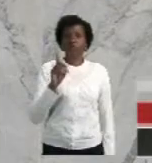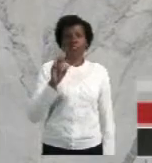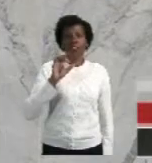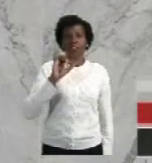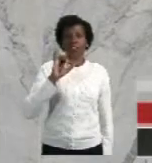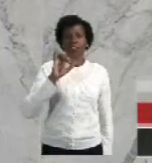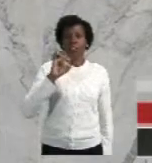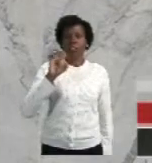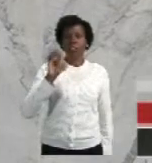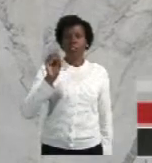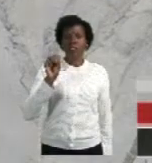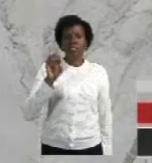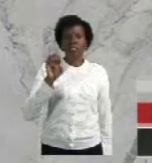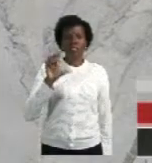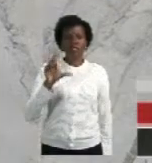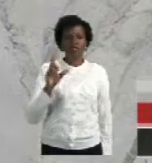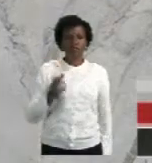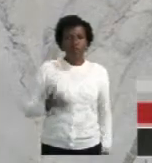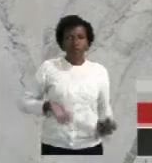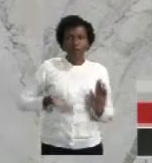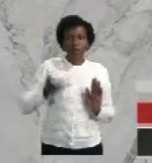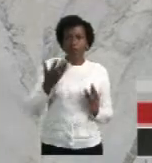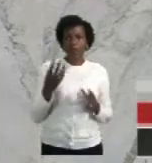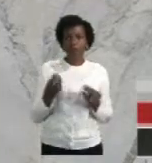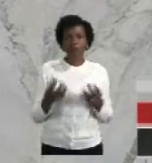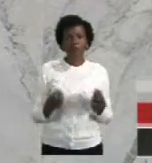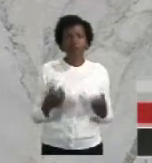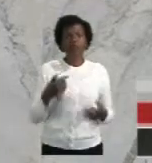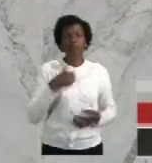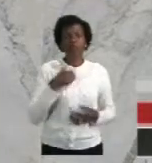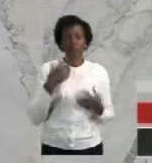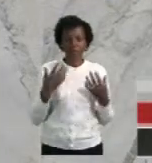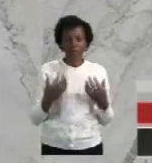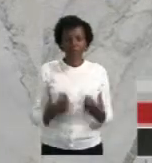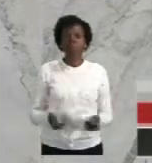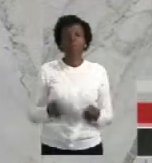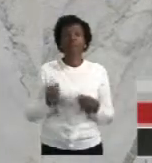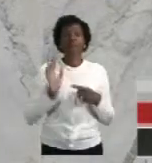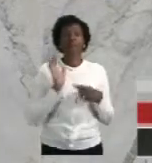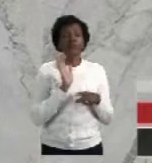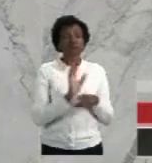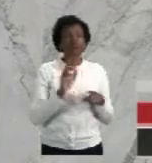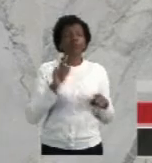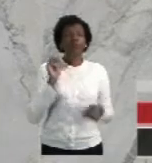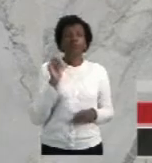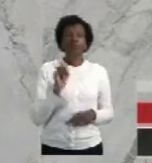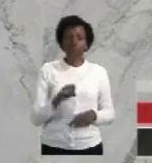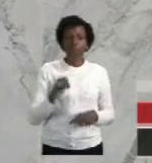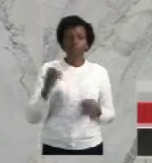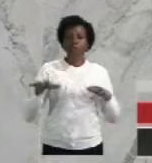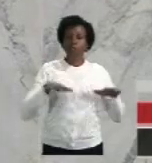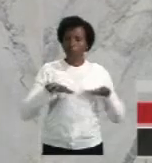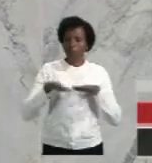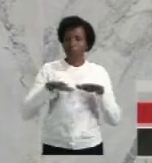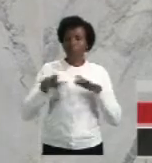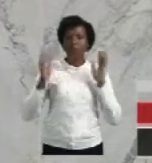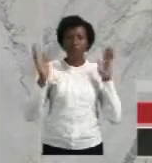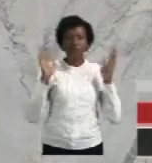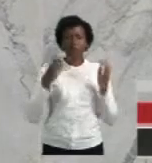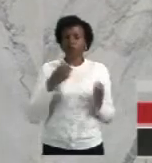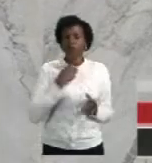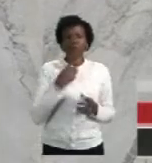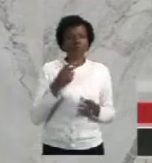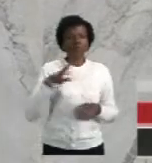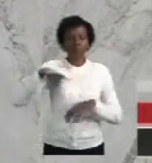Então, eu quero dizer aqui publicamente que eu sou favorável, sim, a essa manifestação, a esse movimento dos caminhoneiros, porque não pode continuar o país assim.